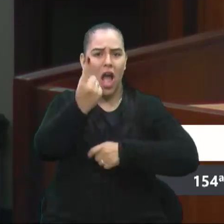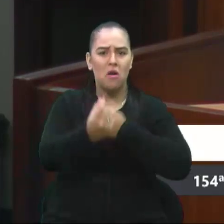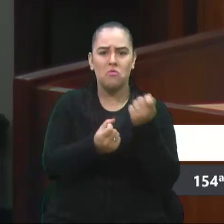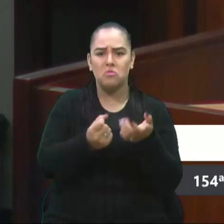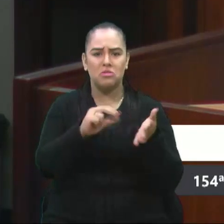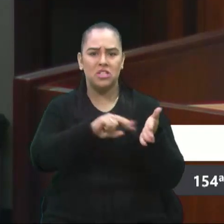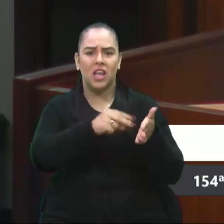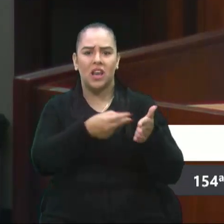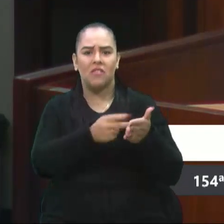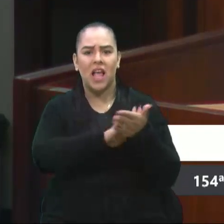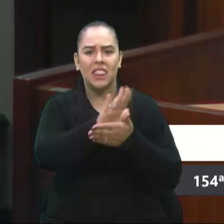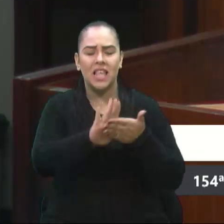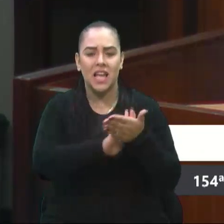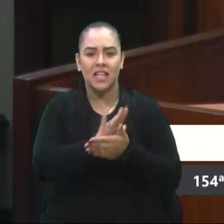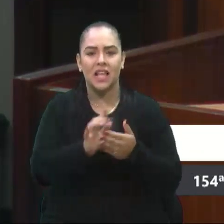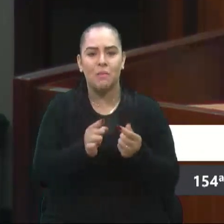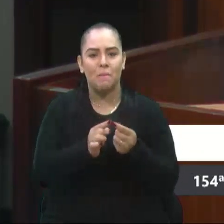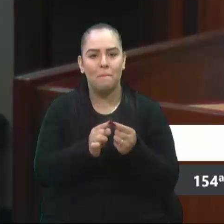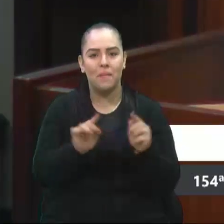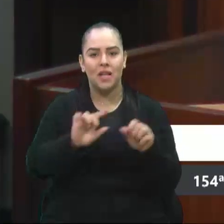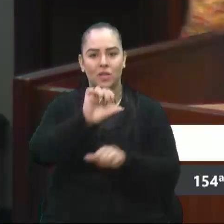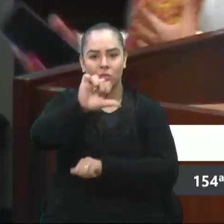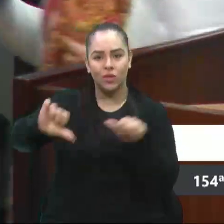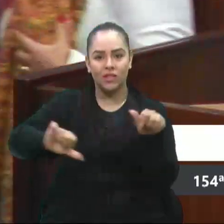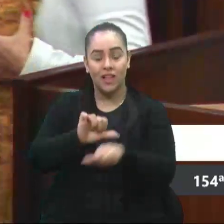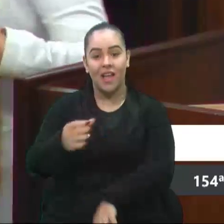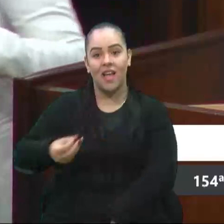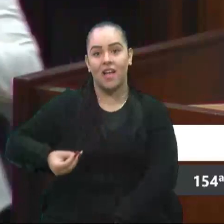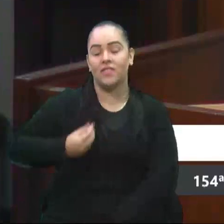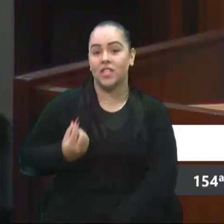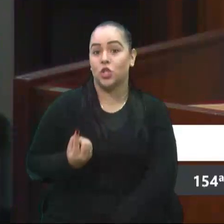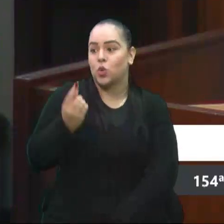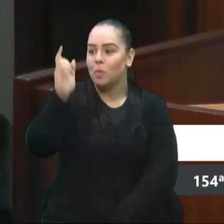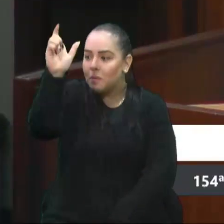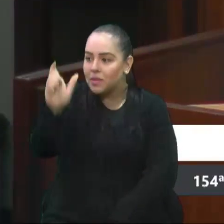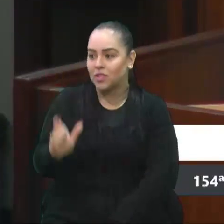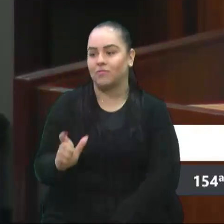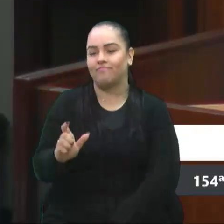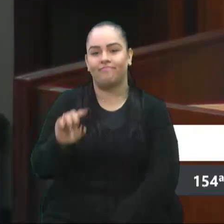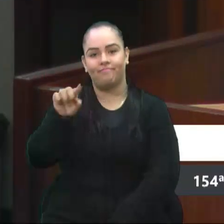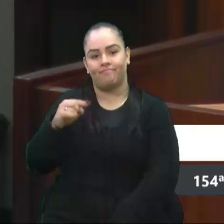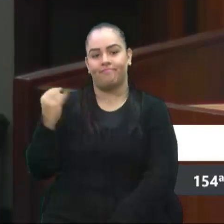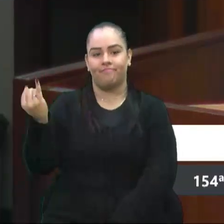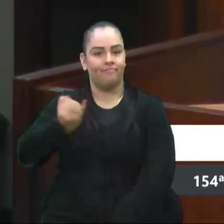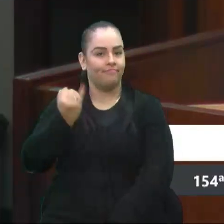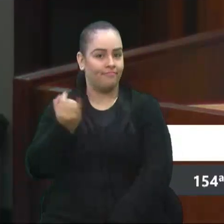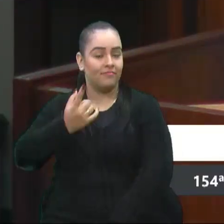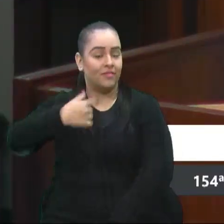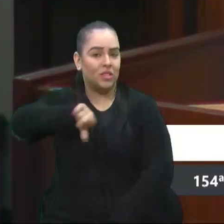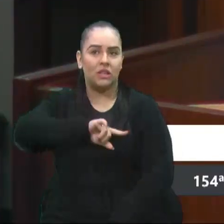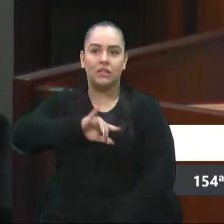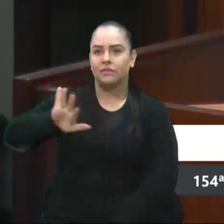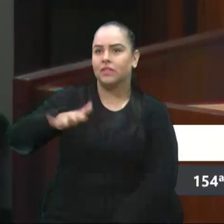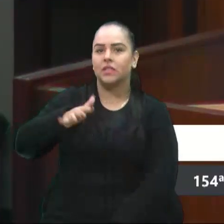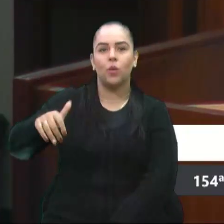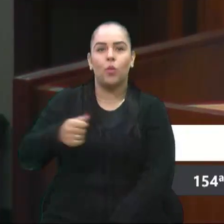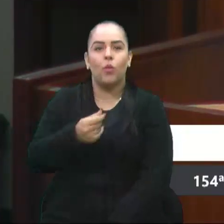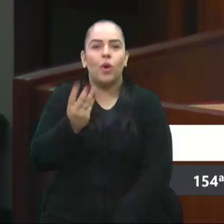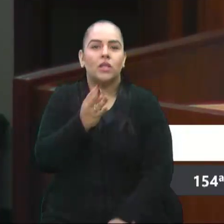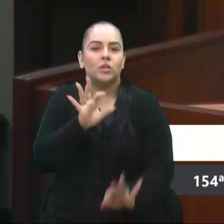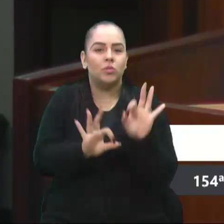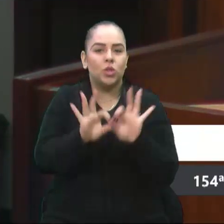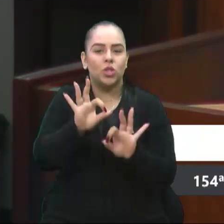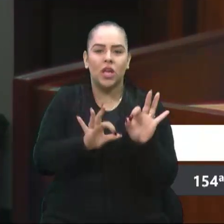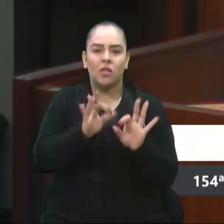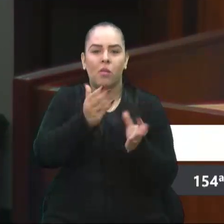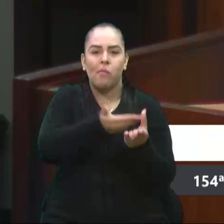mas se mudar a vida de uma pessoa já vale a pena. Às vezes a gente protocola quantos projetos? A